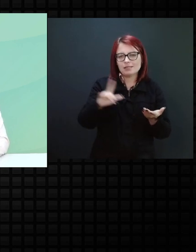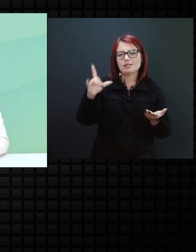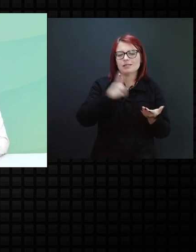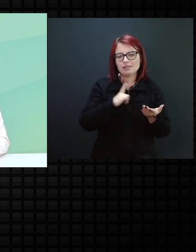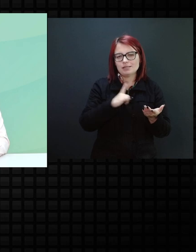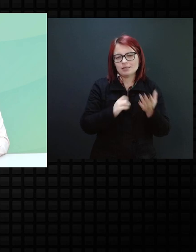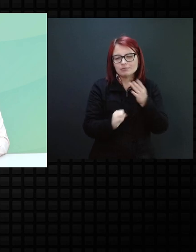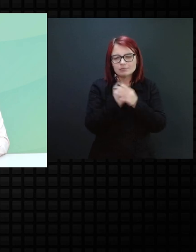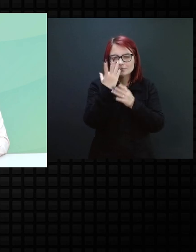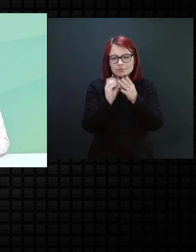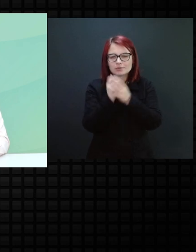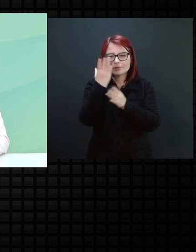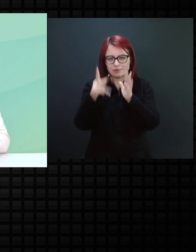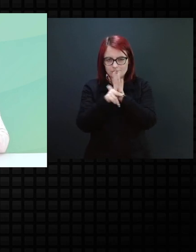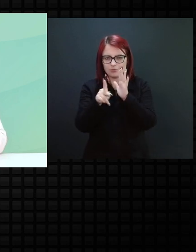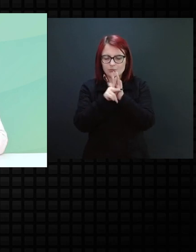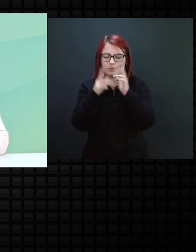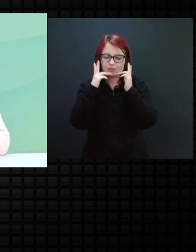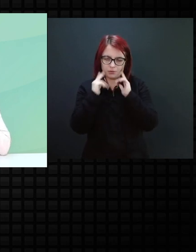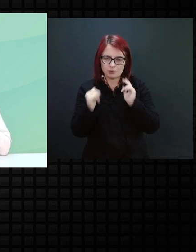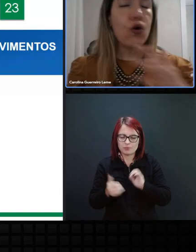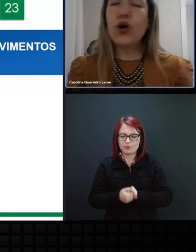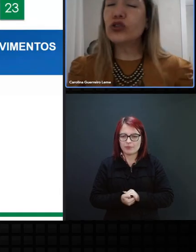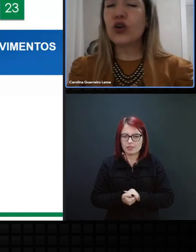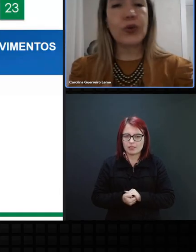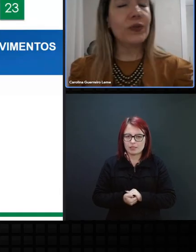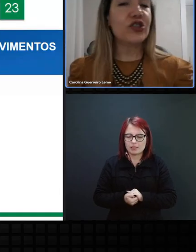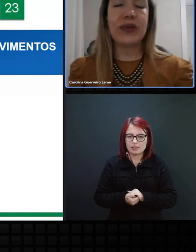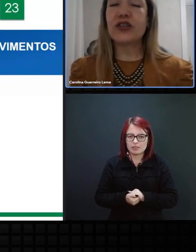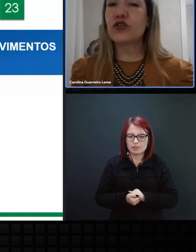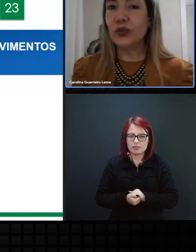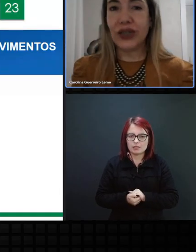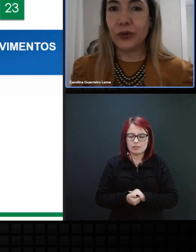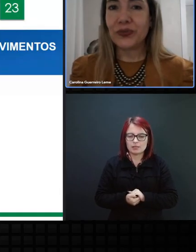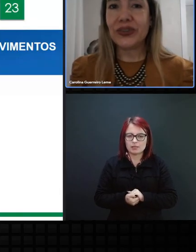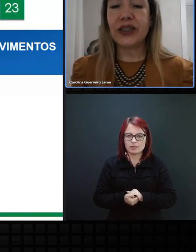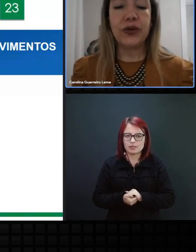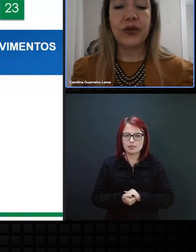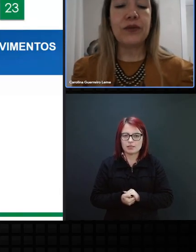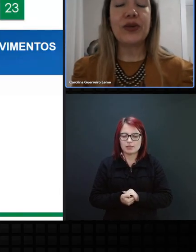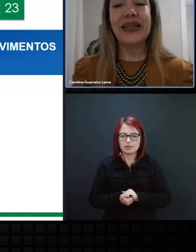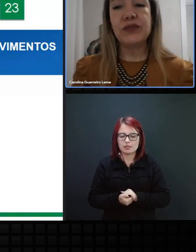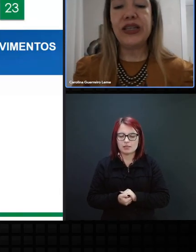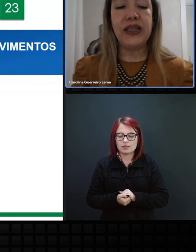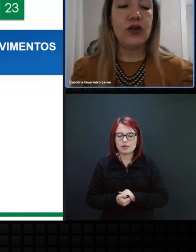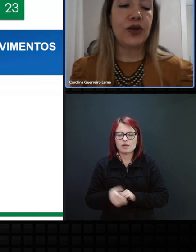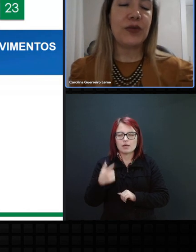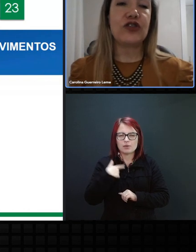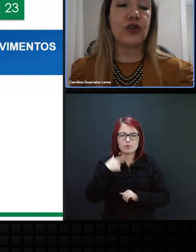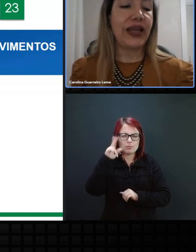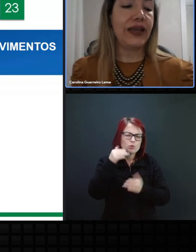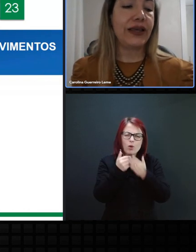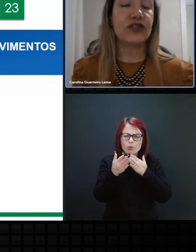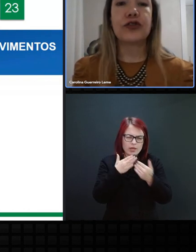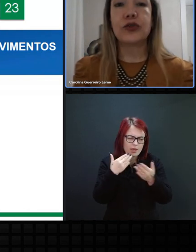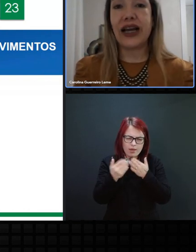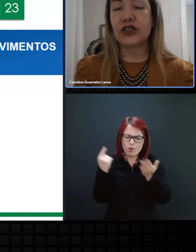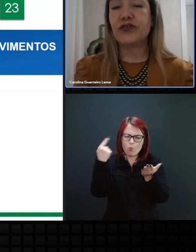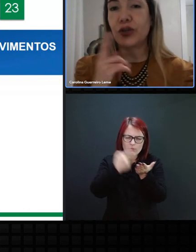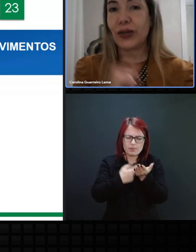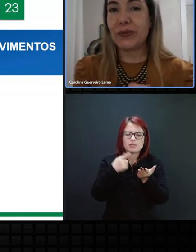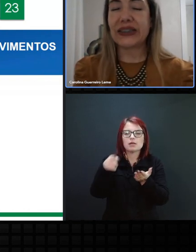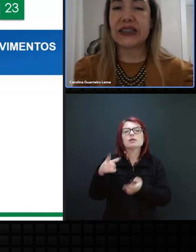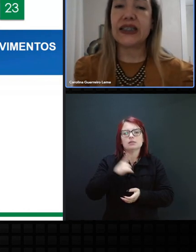naturais, uma criança construindo cegueira, com outros comprometimentos ou não, então eu lembro esse menininho que eu mencionei que a